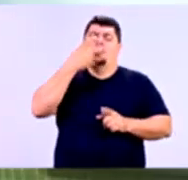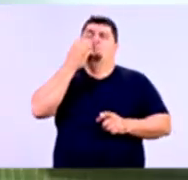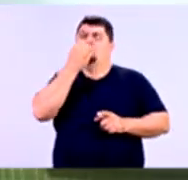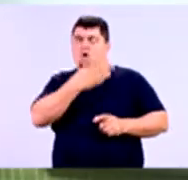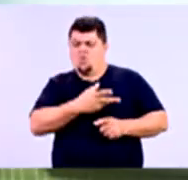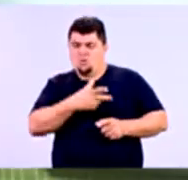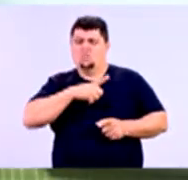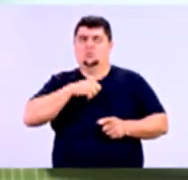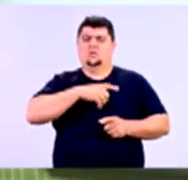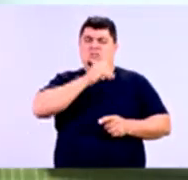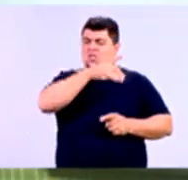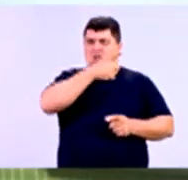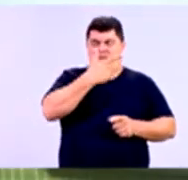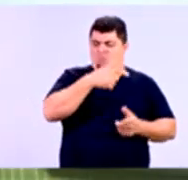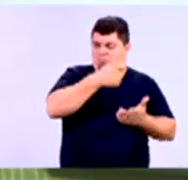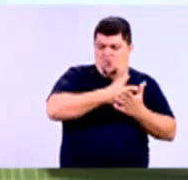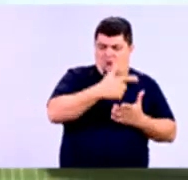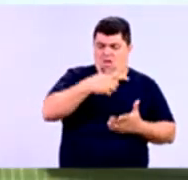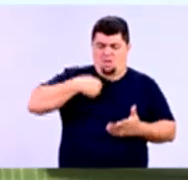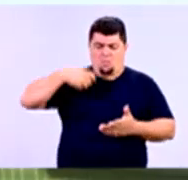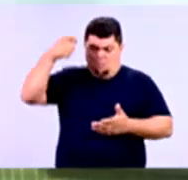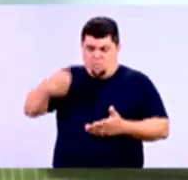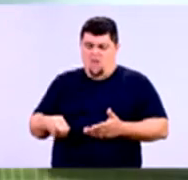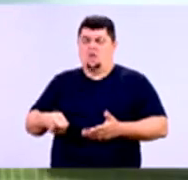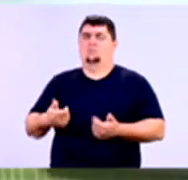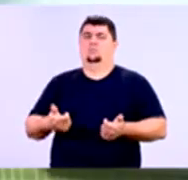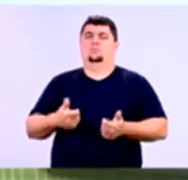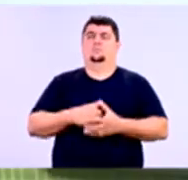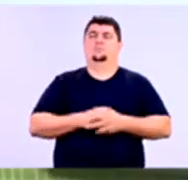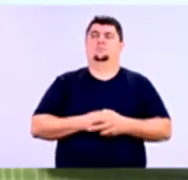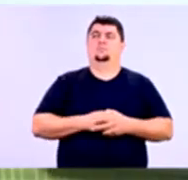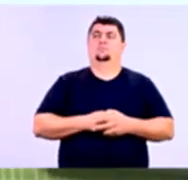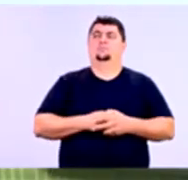honrar com as suas contas se você não estiver pagando em dia. Exatamente.